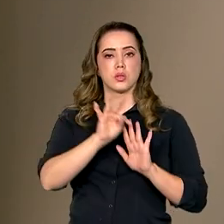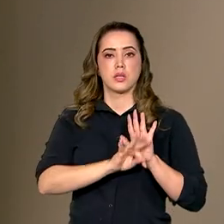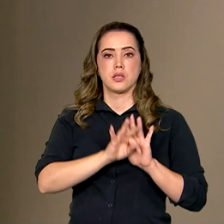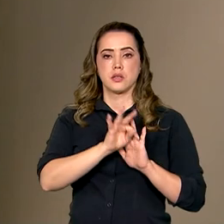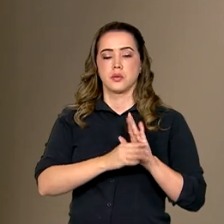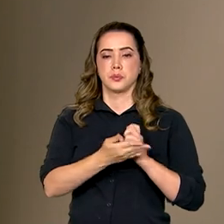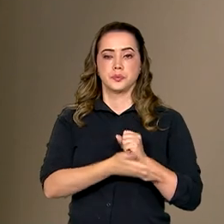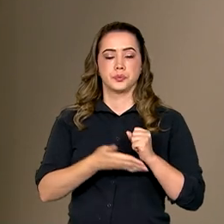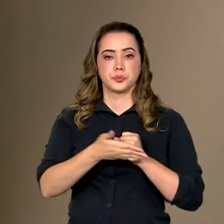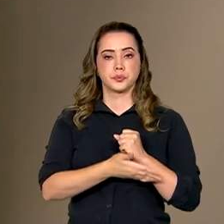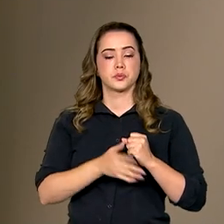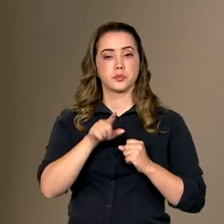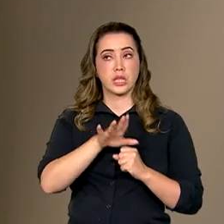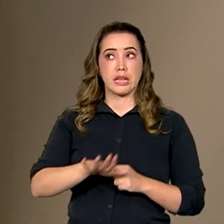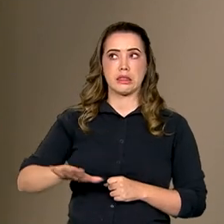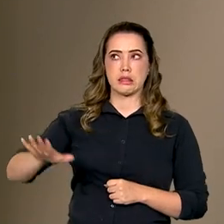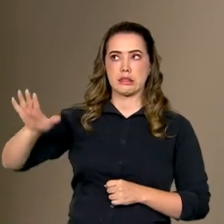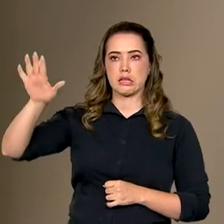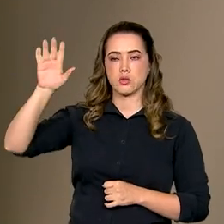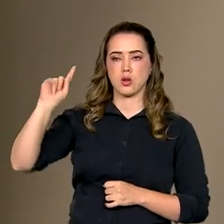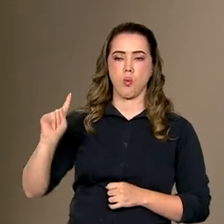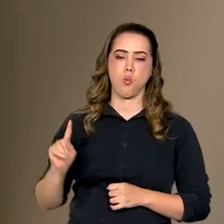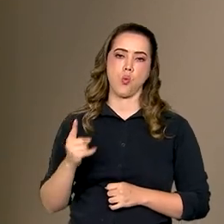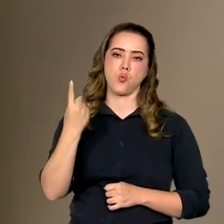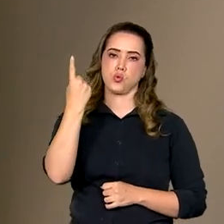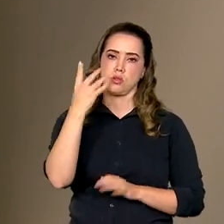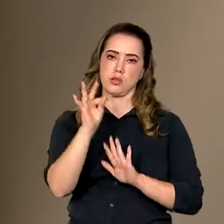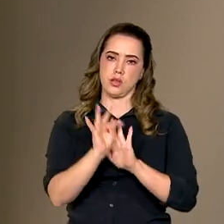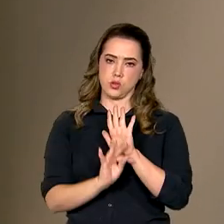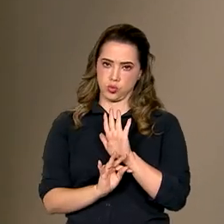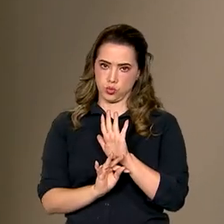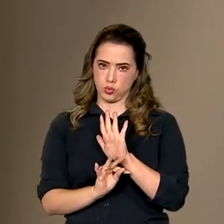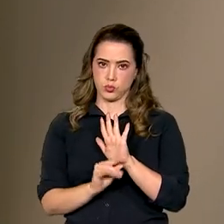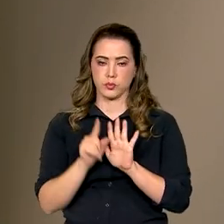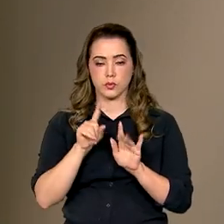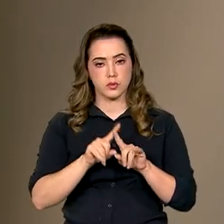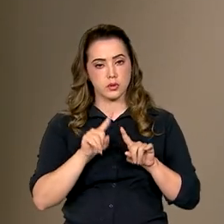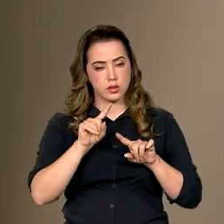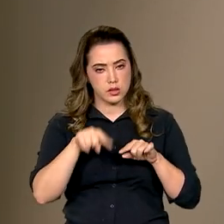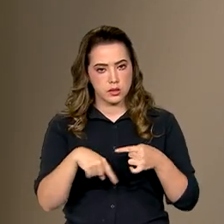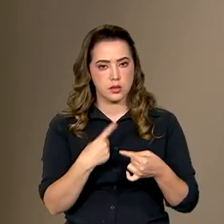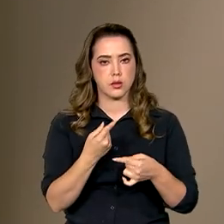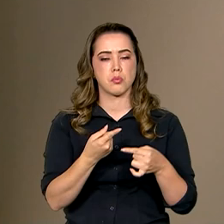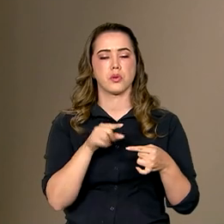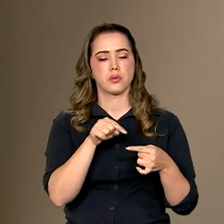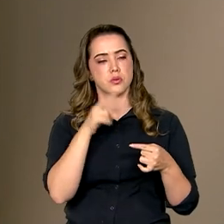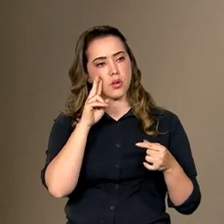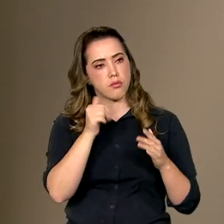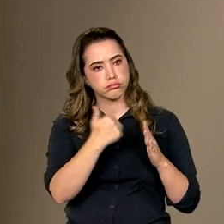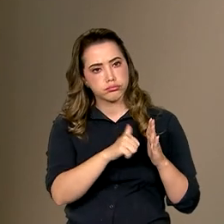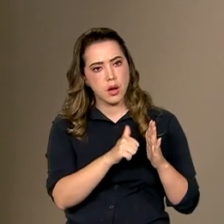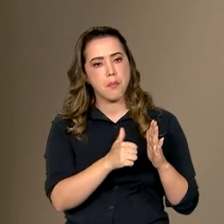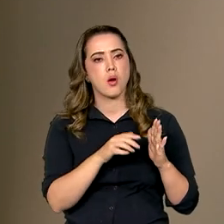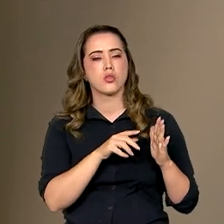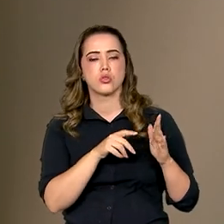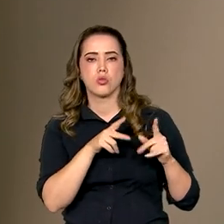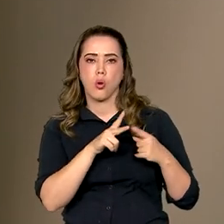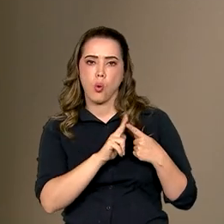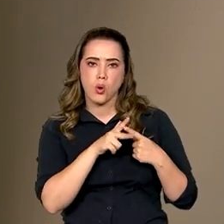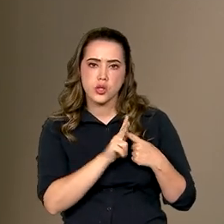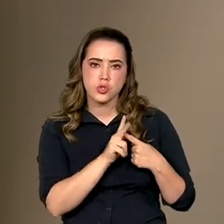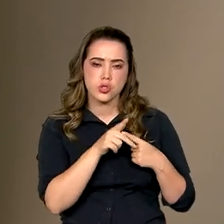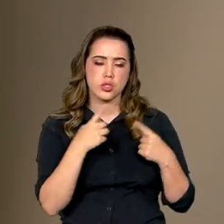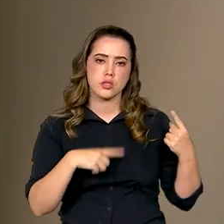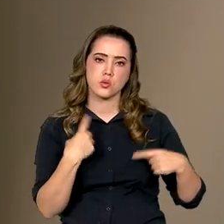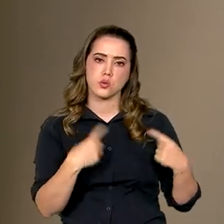texto base, ele é nacionalmente unificado na maioria das conferências e ela, então, pode interferir nos